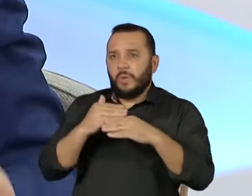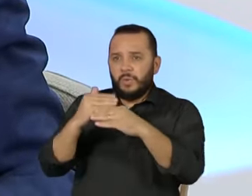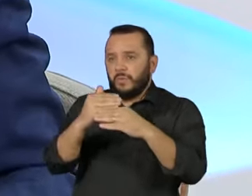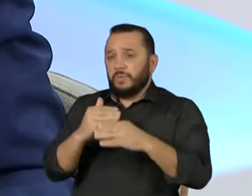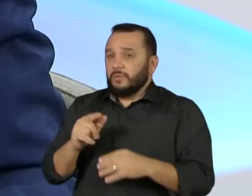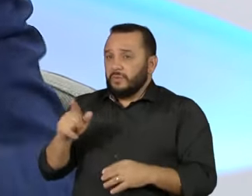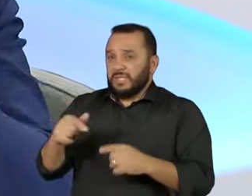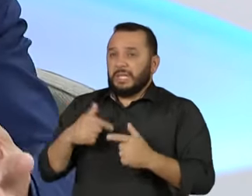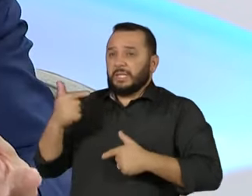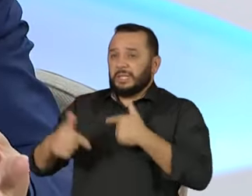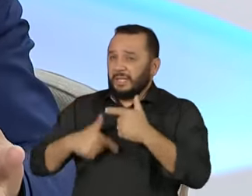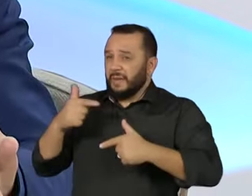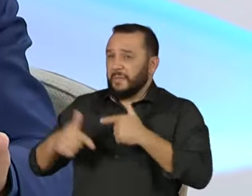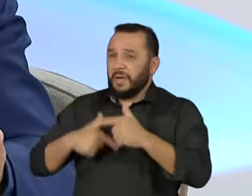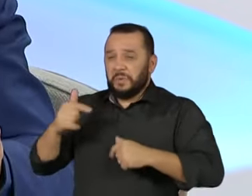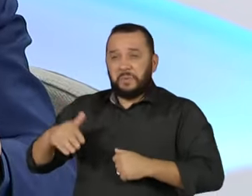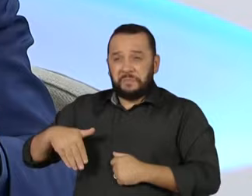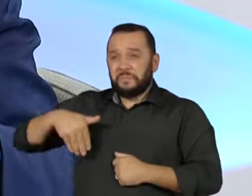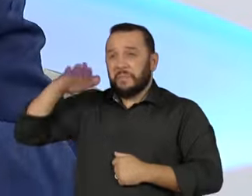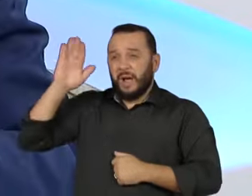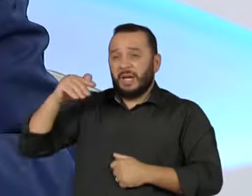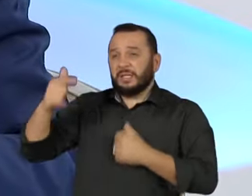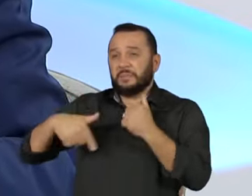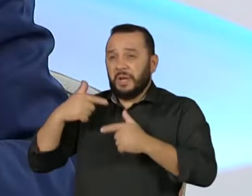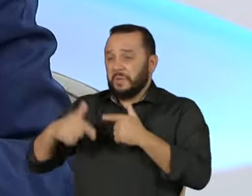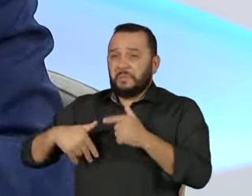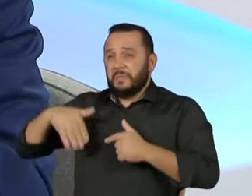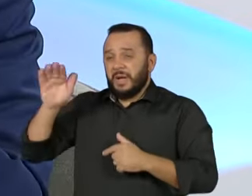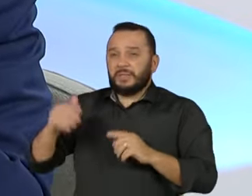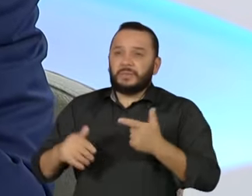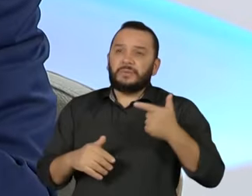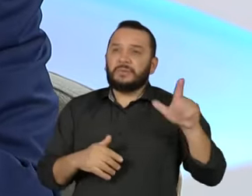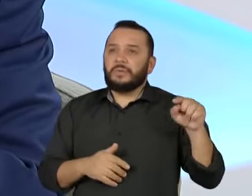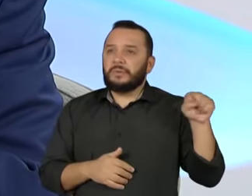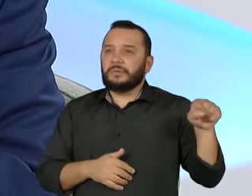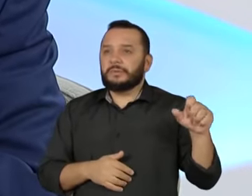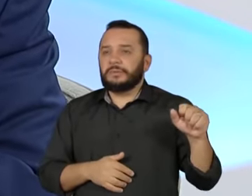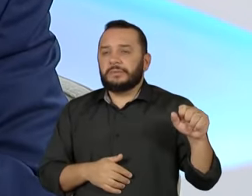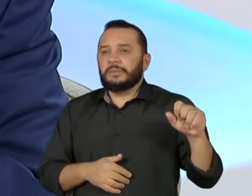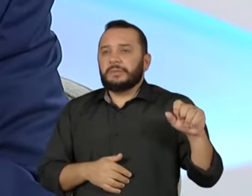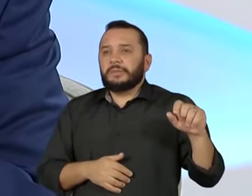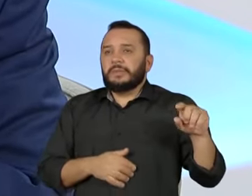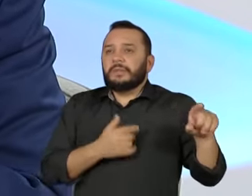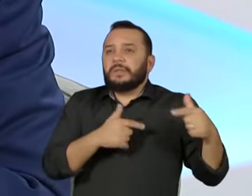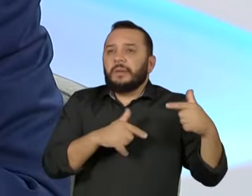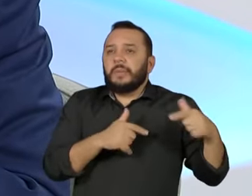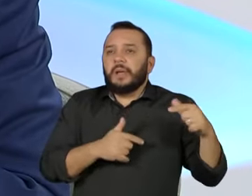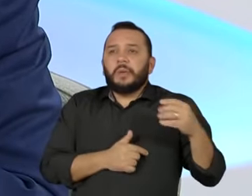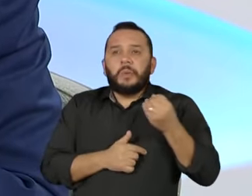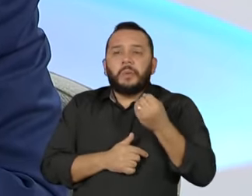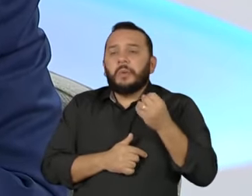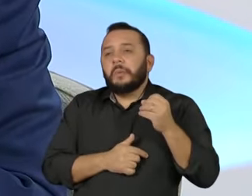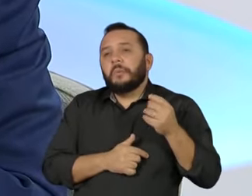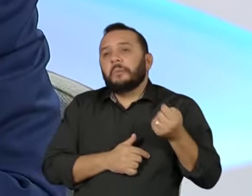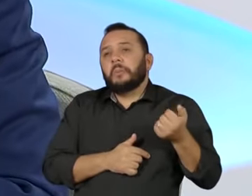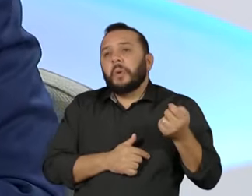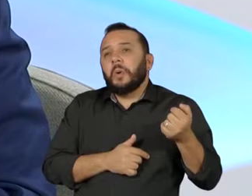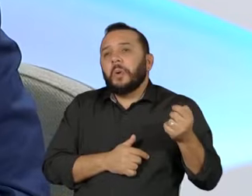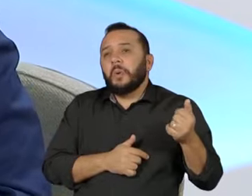trabalhado duro, ou tenha você, uma vez conseguido a sua estabilidade,